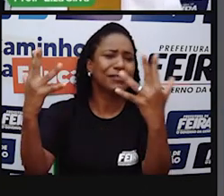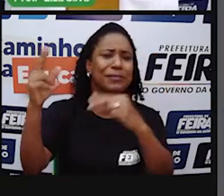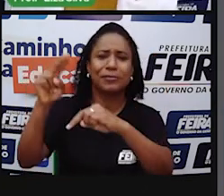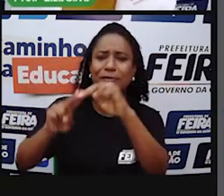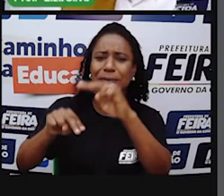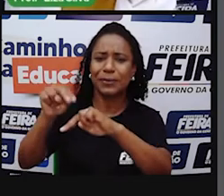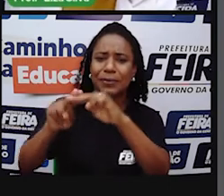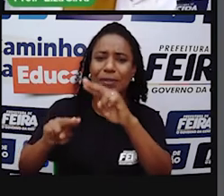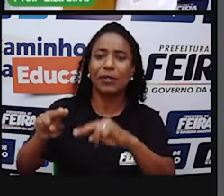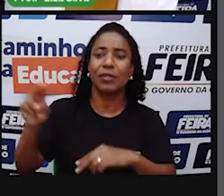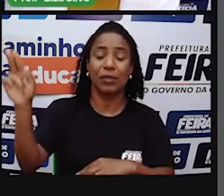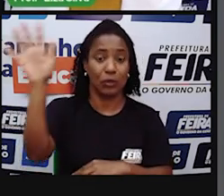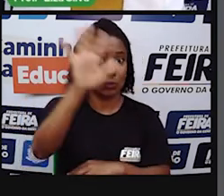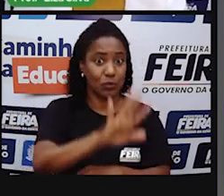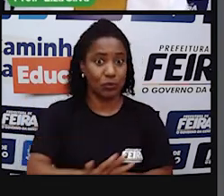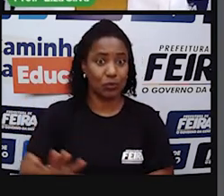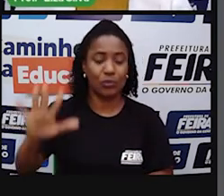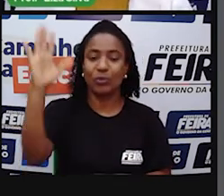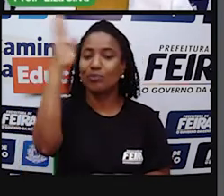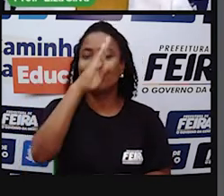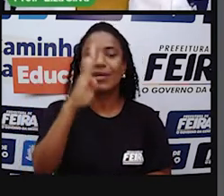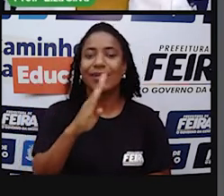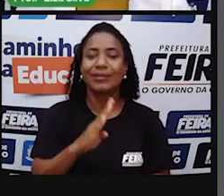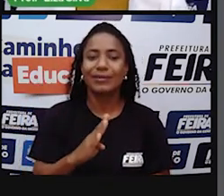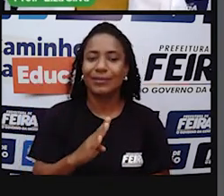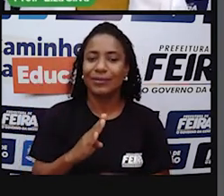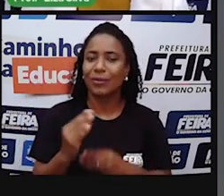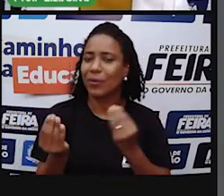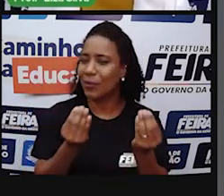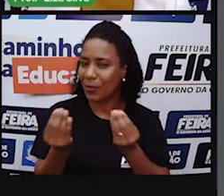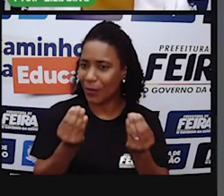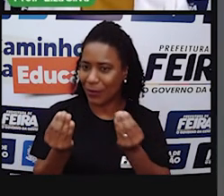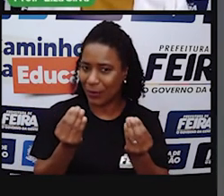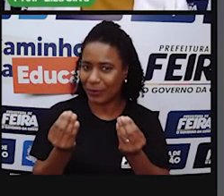festas juninas em Brasil? No Brasil